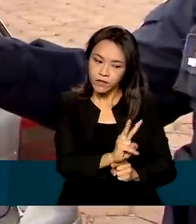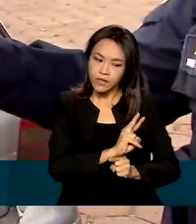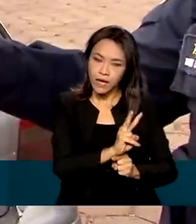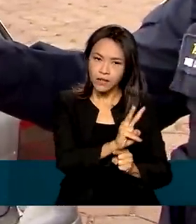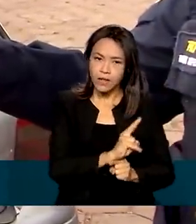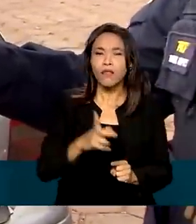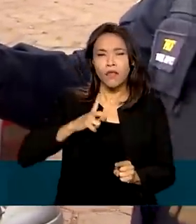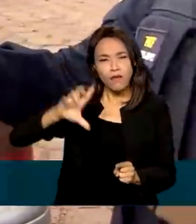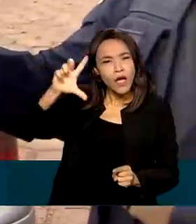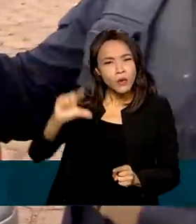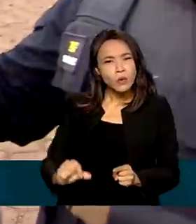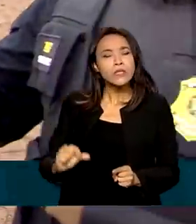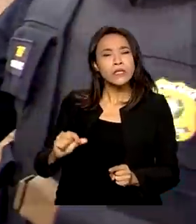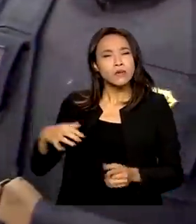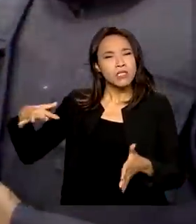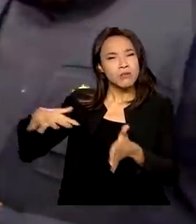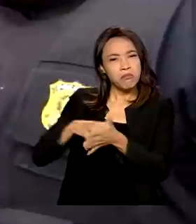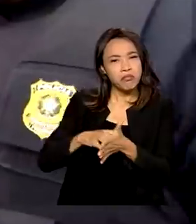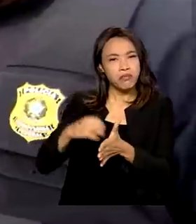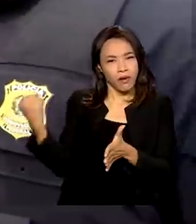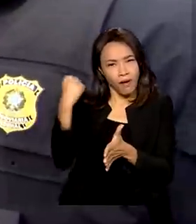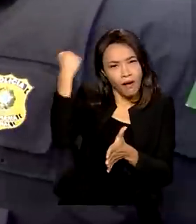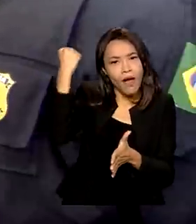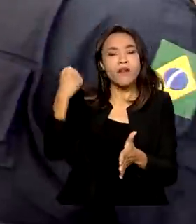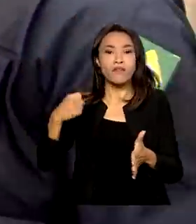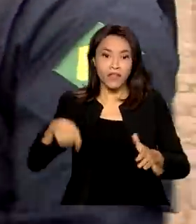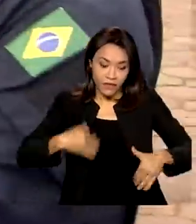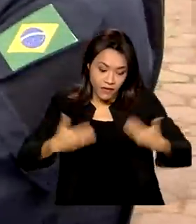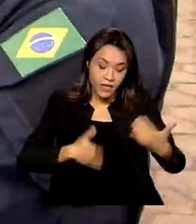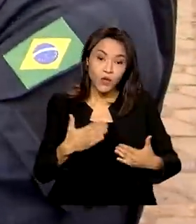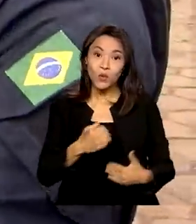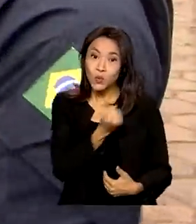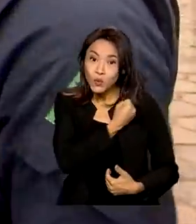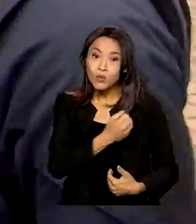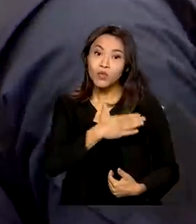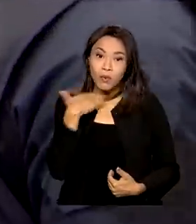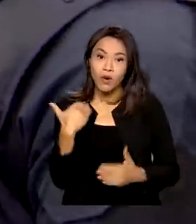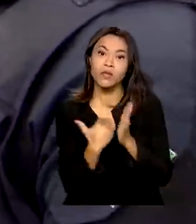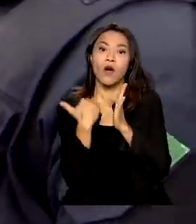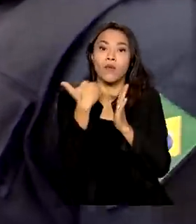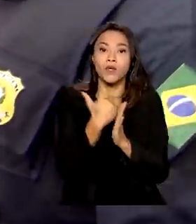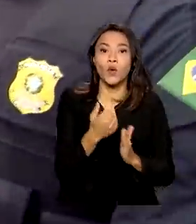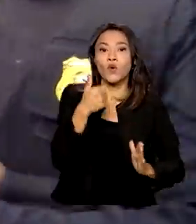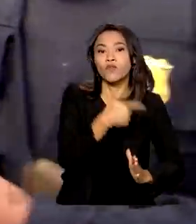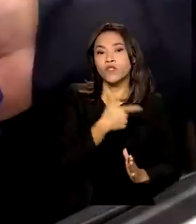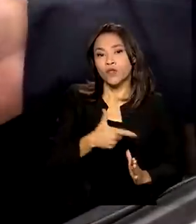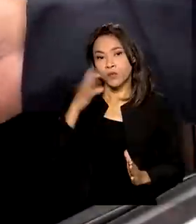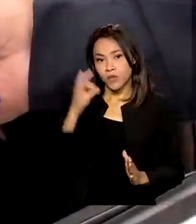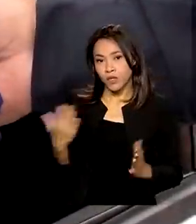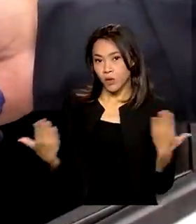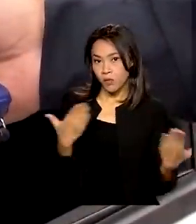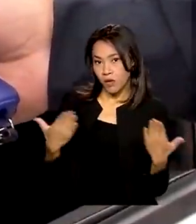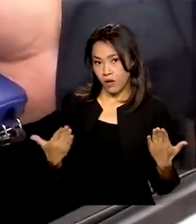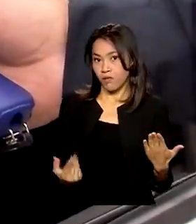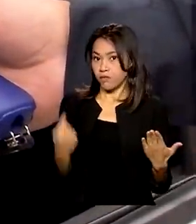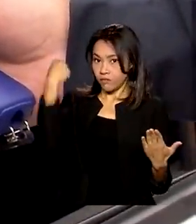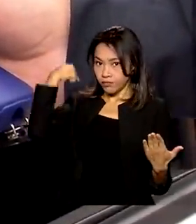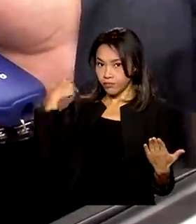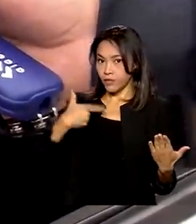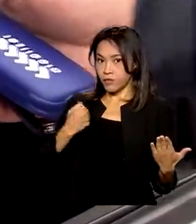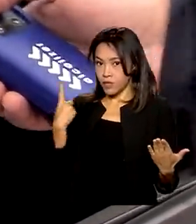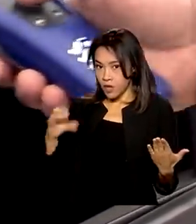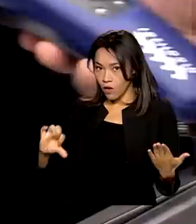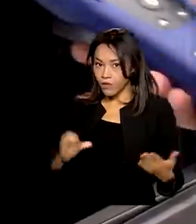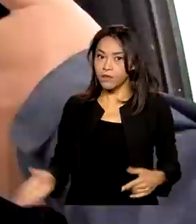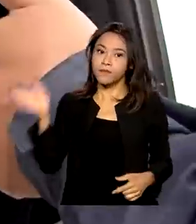redução de acidentes graves e de feridos, o número de mortes aumentou 22% em relação a 2019. Aumentou